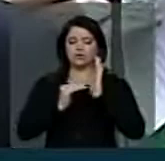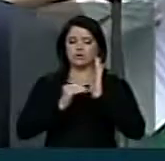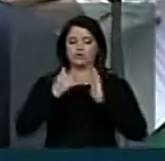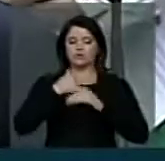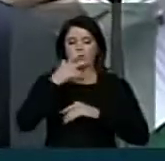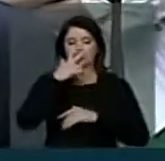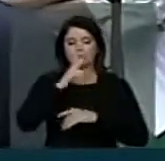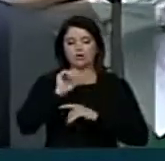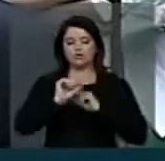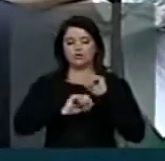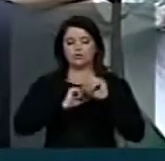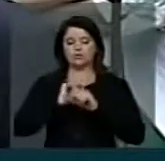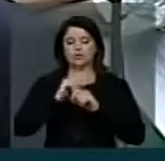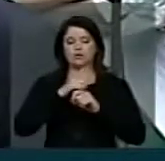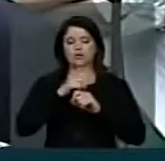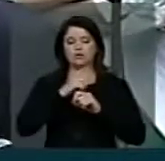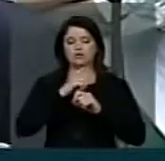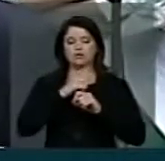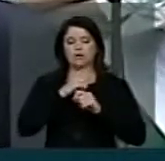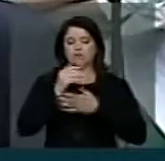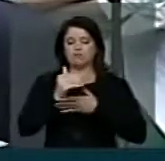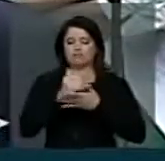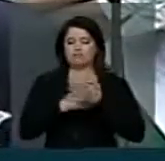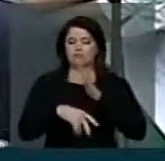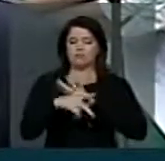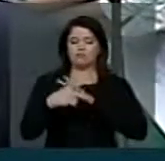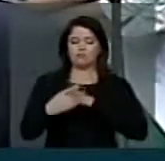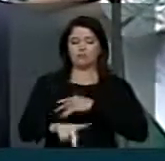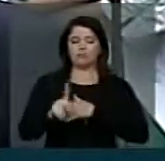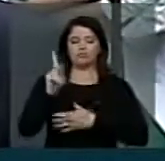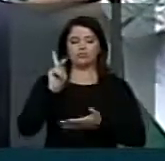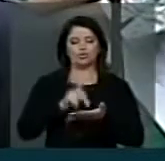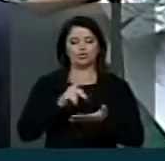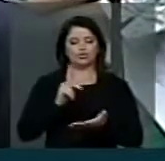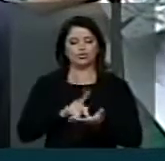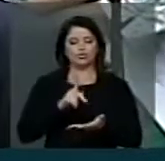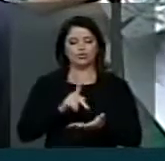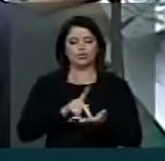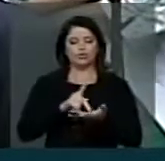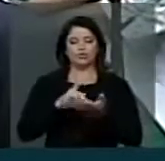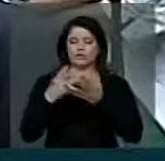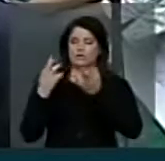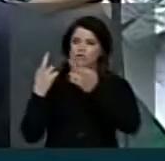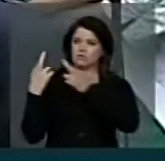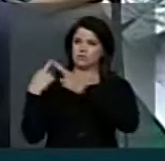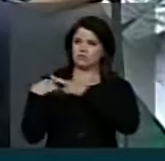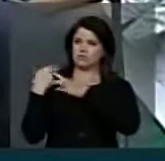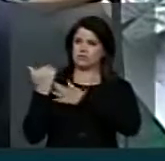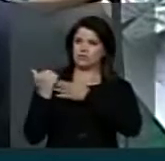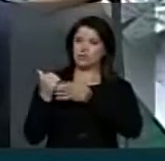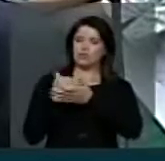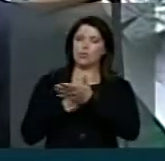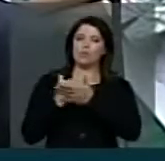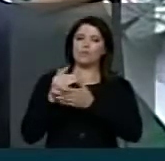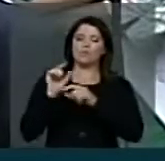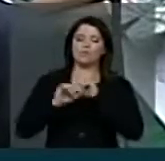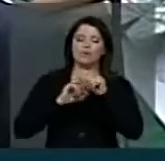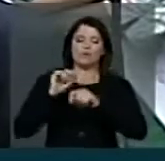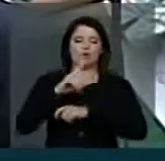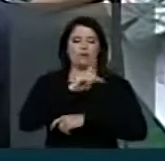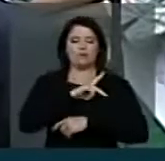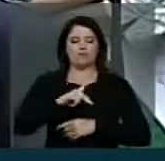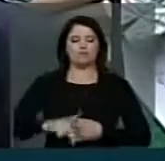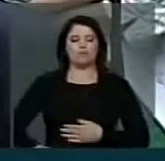assume as suas reais competências de ser presidente